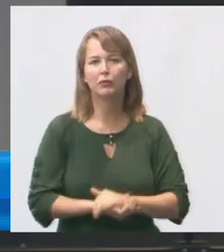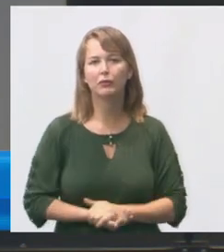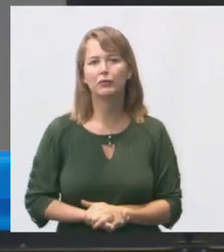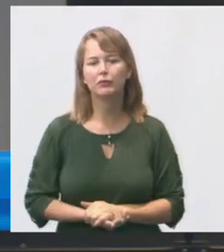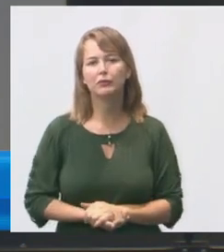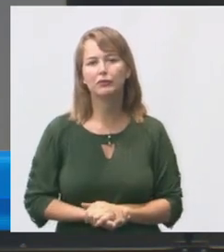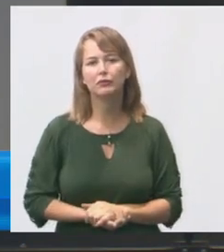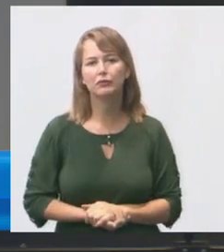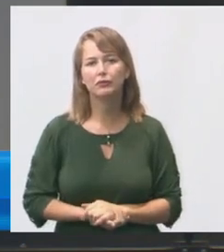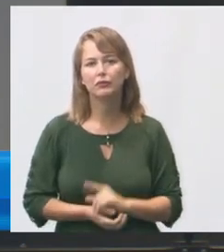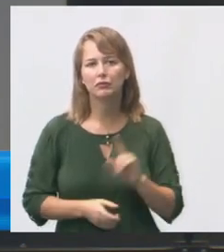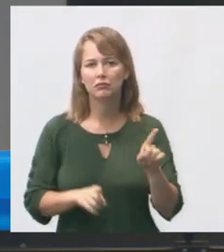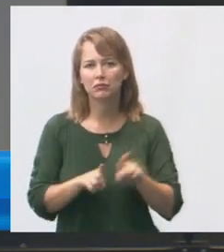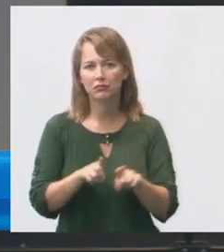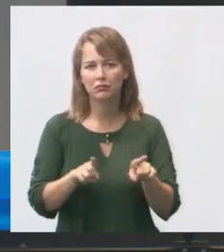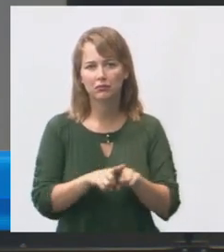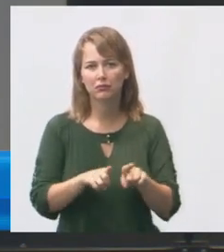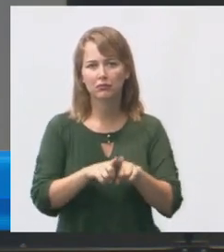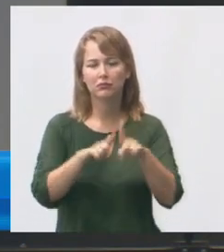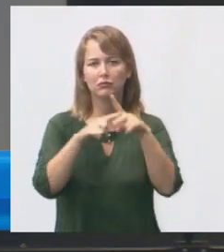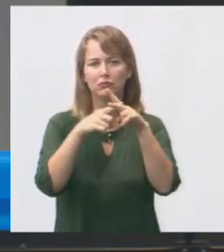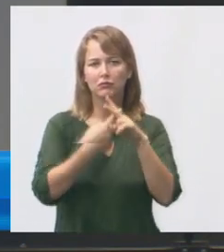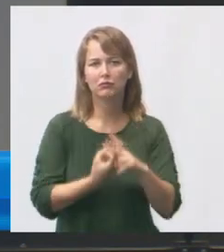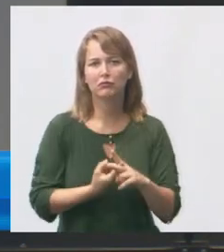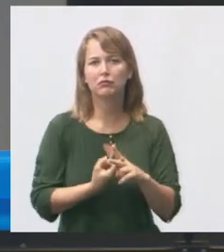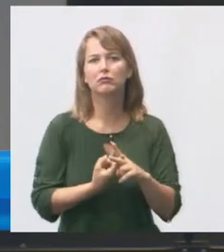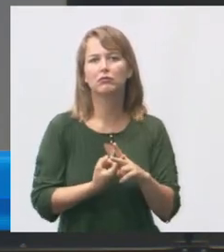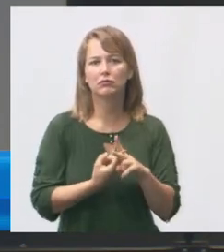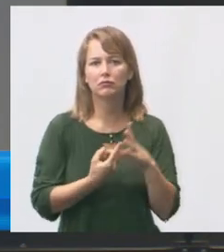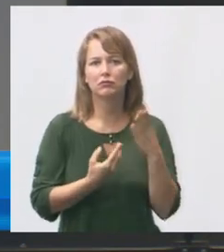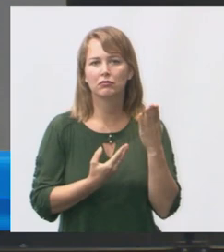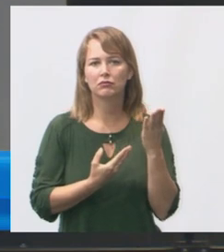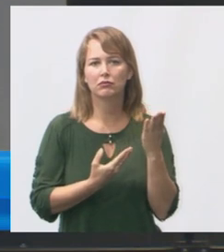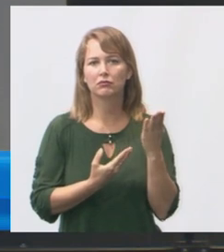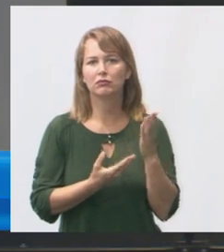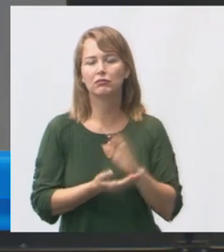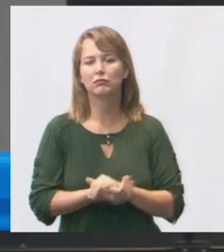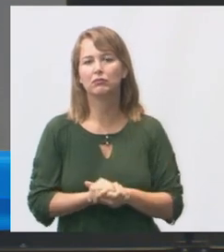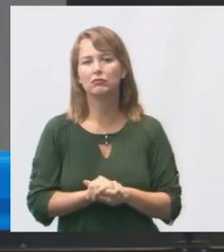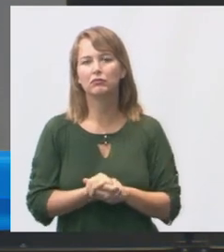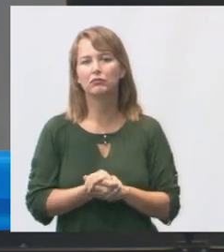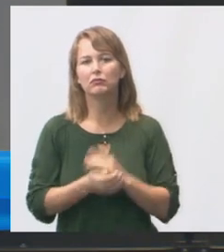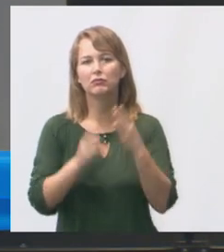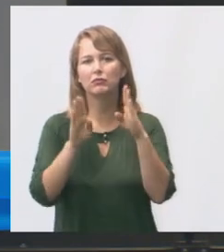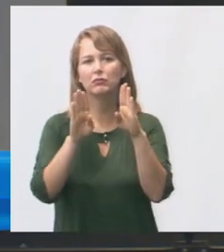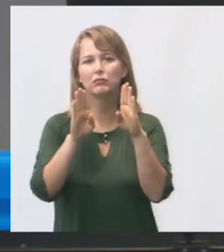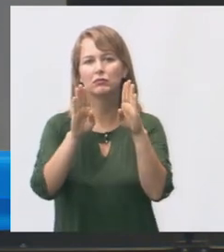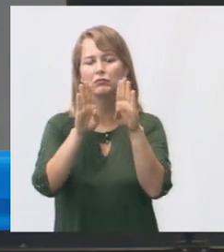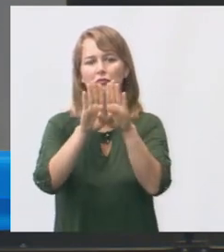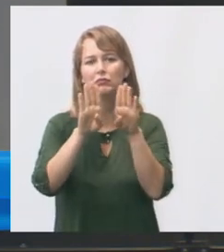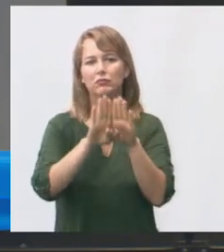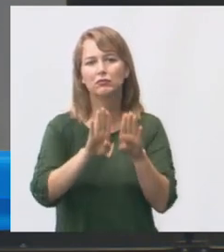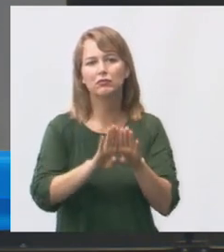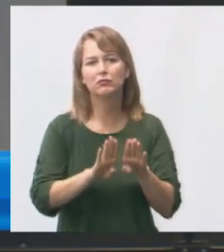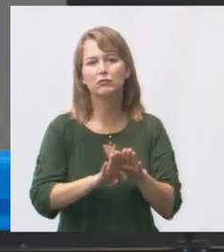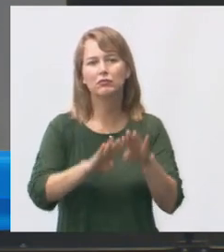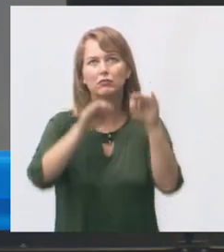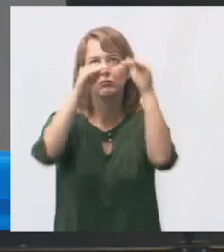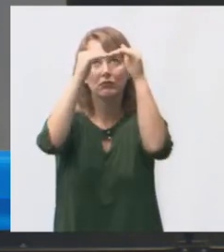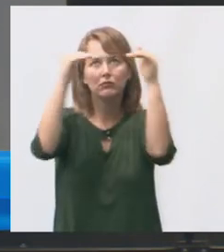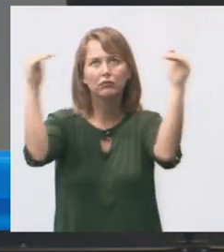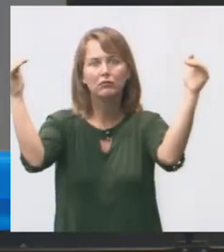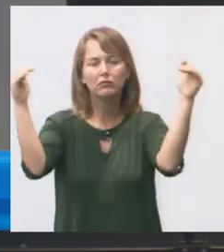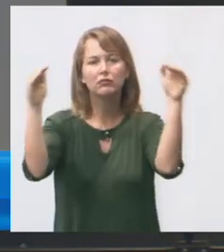aqui também tratamento de junta de hidratação acertar essas questões aqui fechamento do foro do gesso